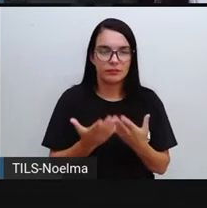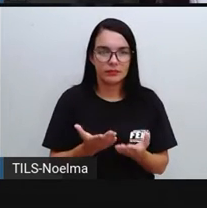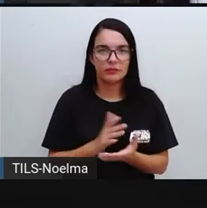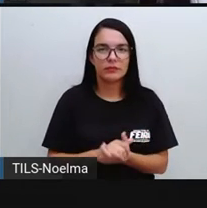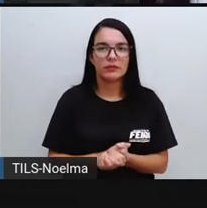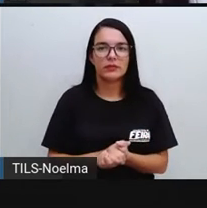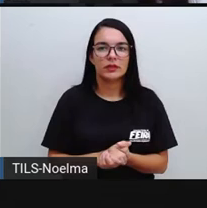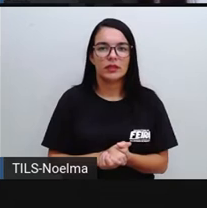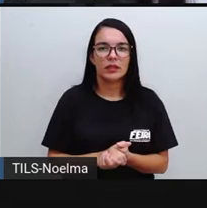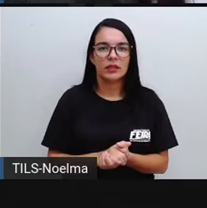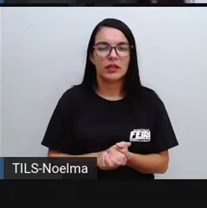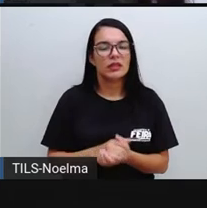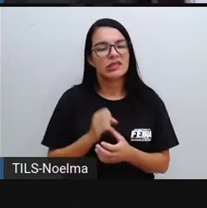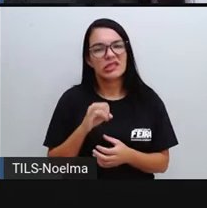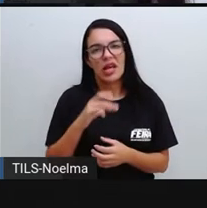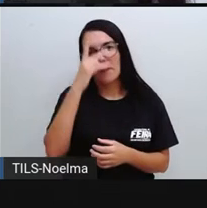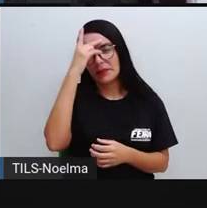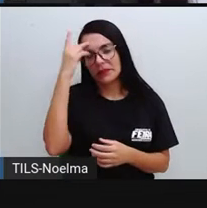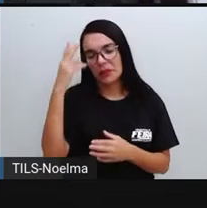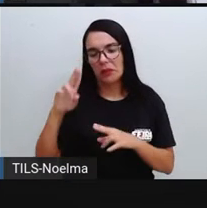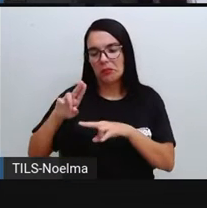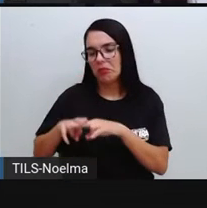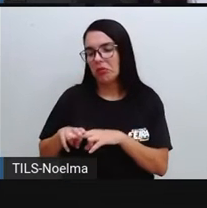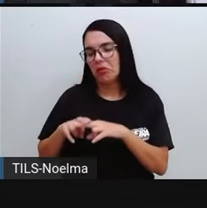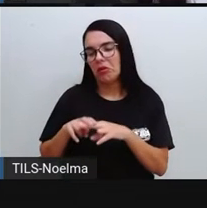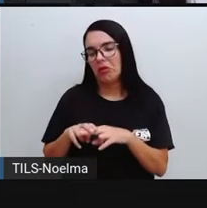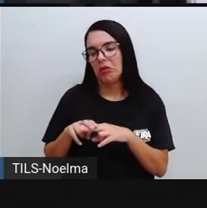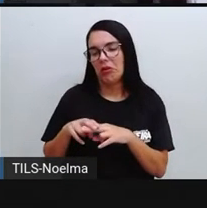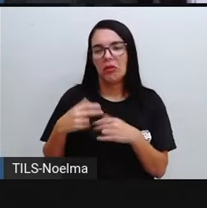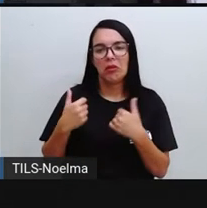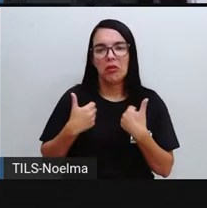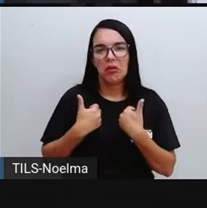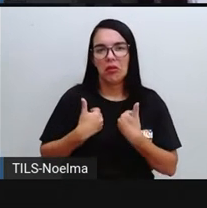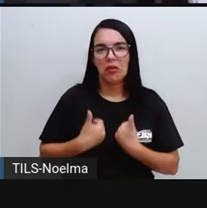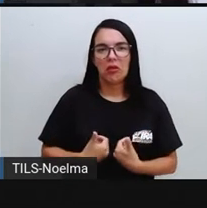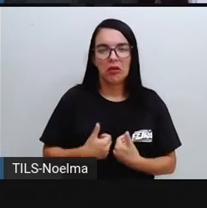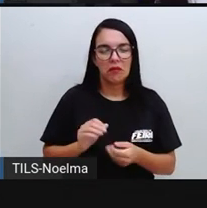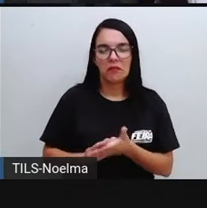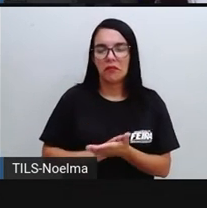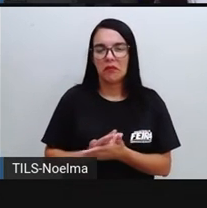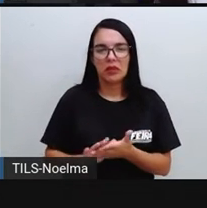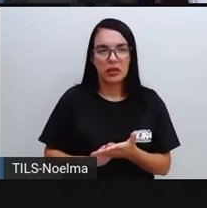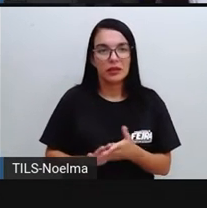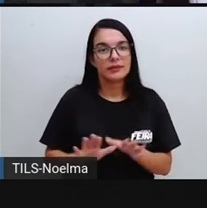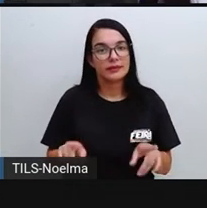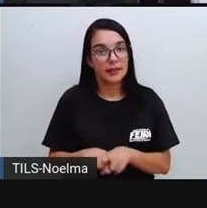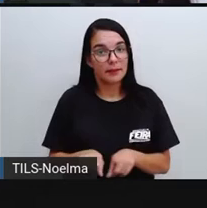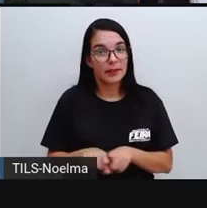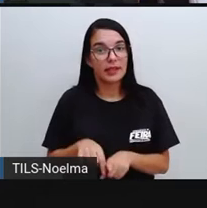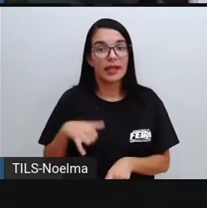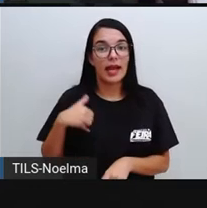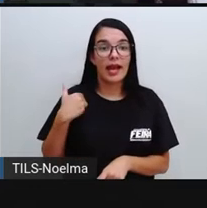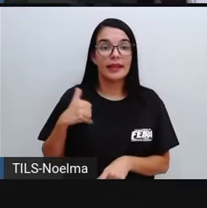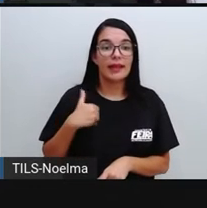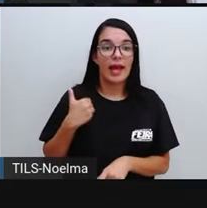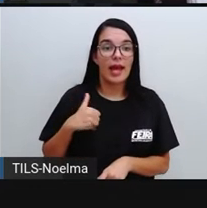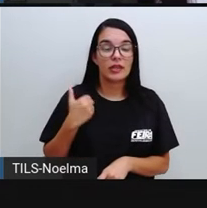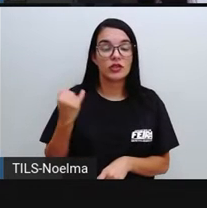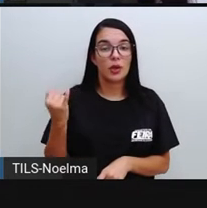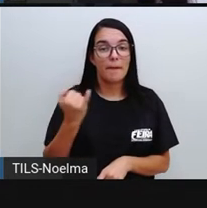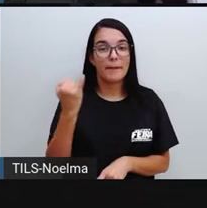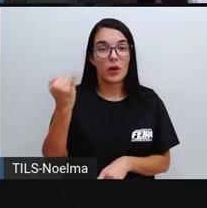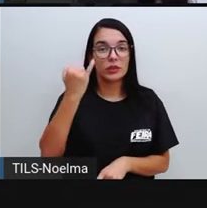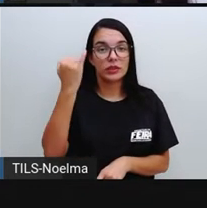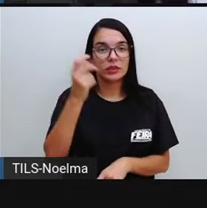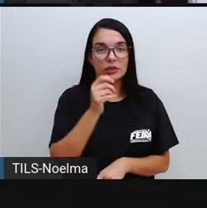água Do que uma pessoa Que tem uma vida sedentária Fora isso Nós também temos A questão da idade A faixa etária É tanto